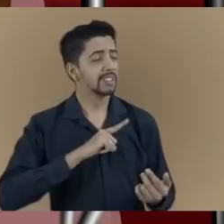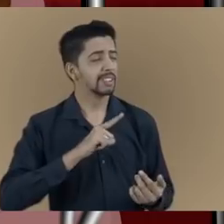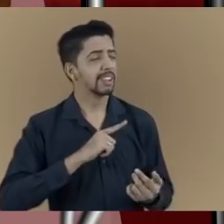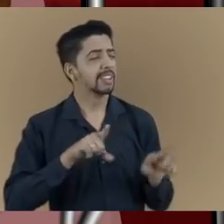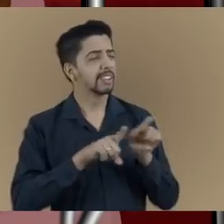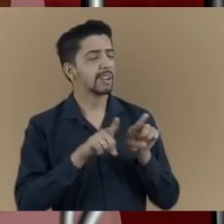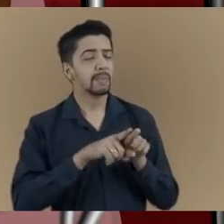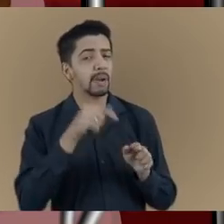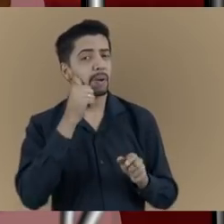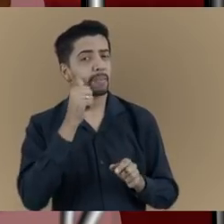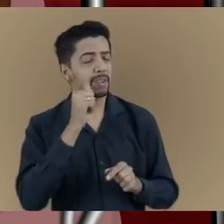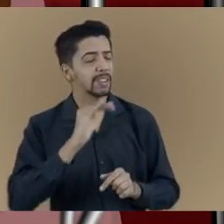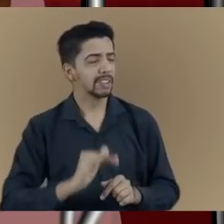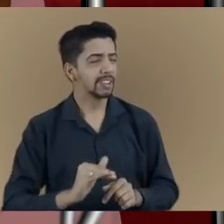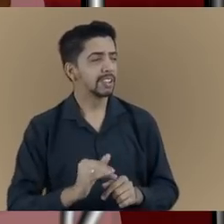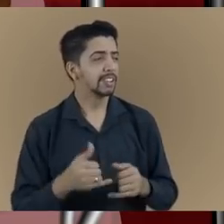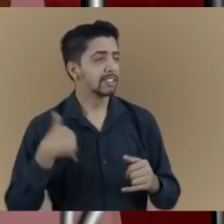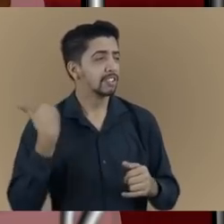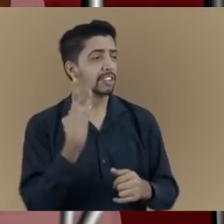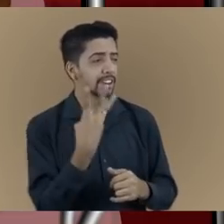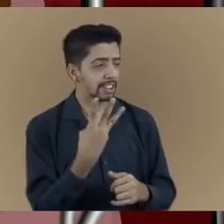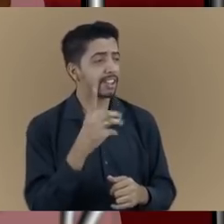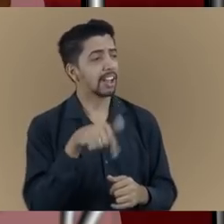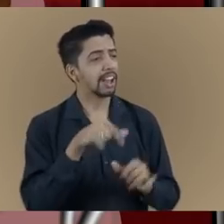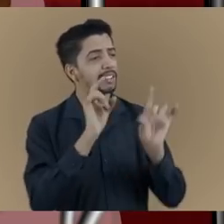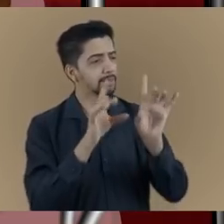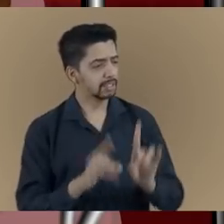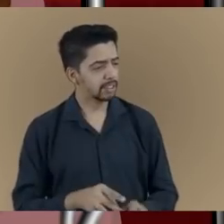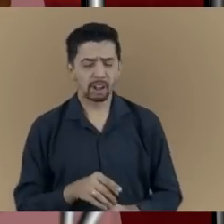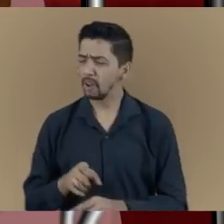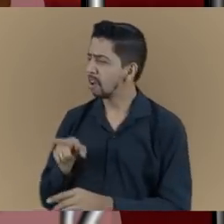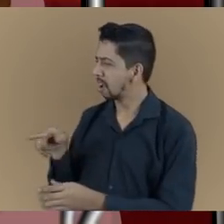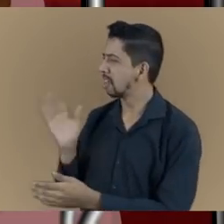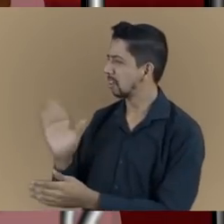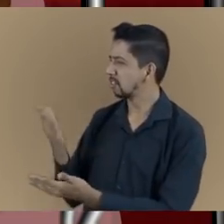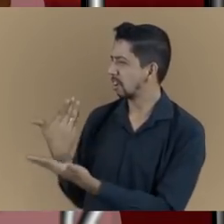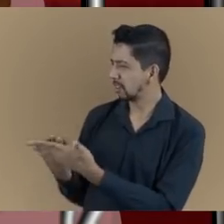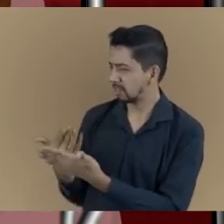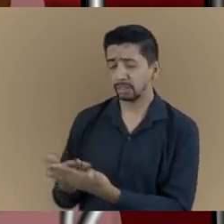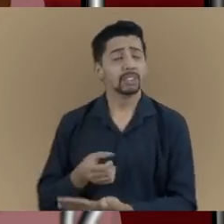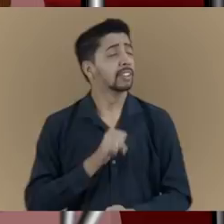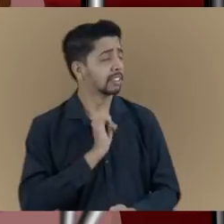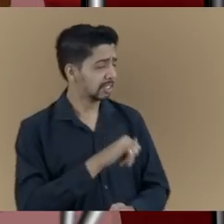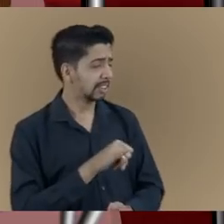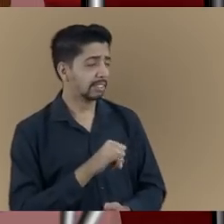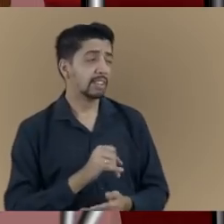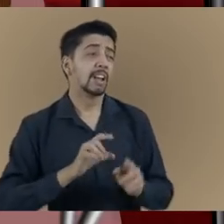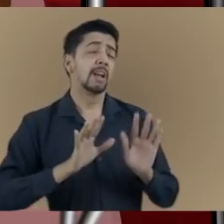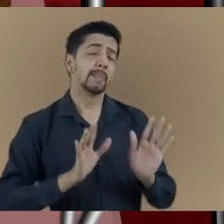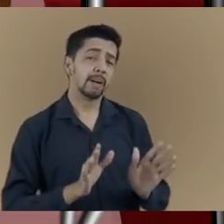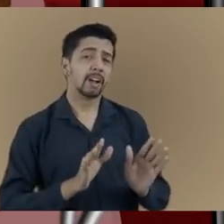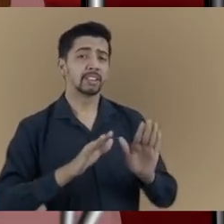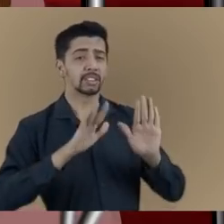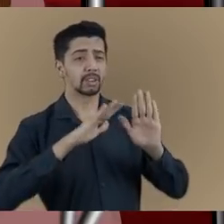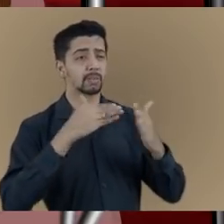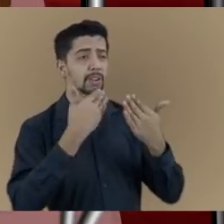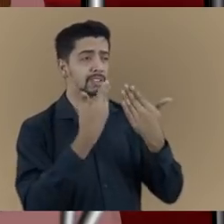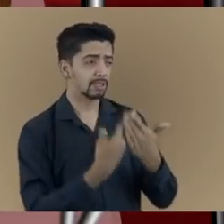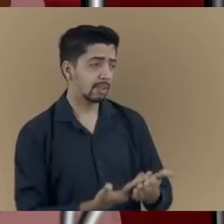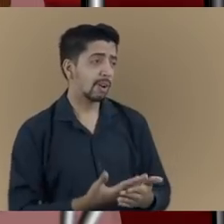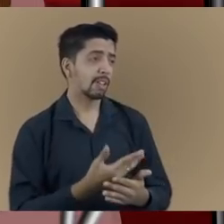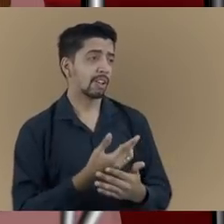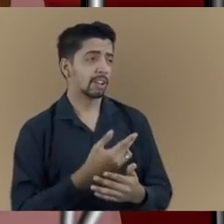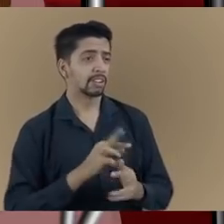Eu também tenho uma menina especial de 3 anos. Ela já estuda? Sim, ela está no maternal. Mas é uma escola